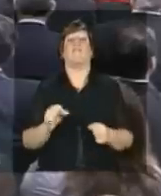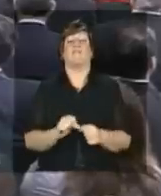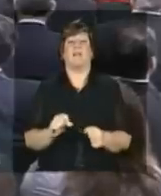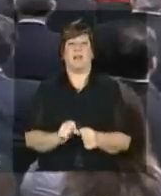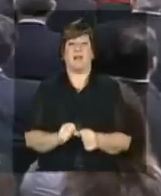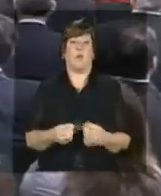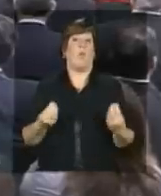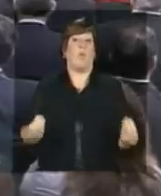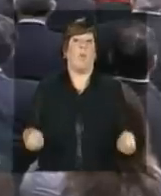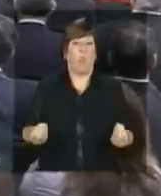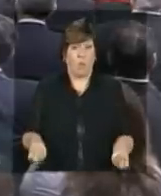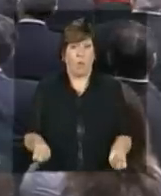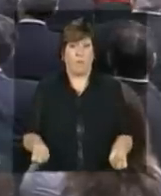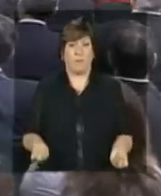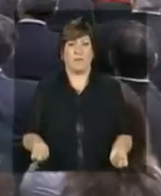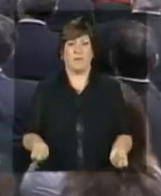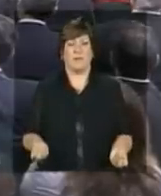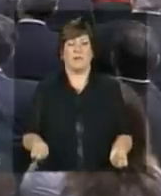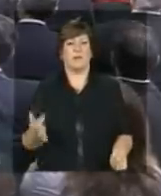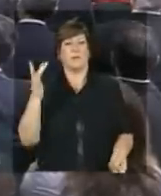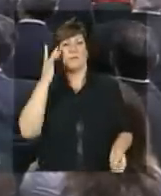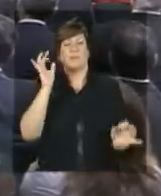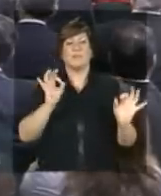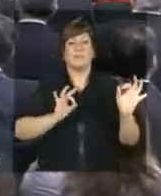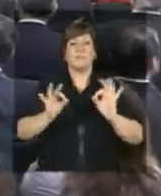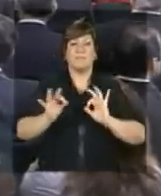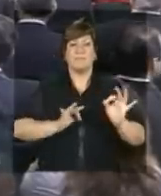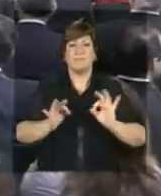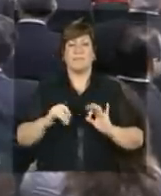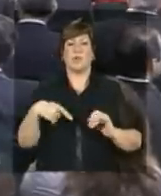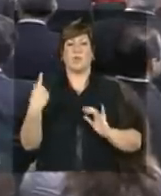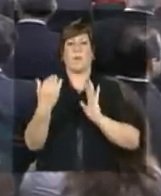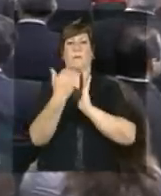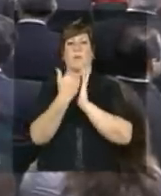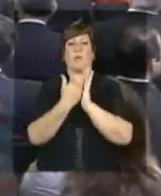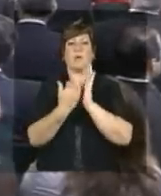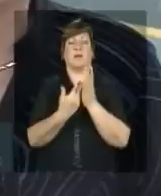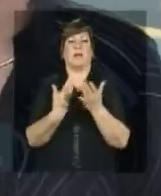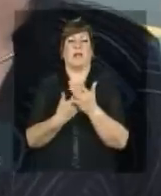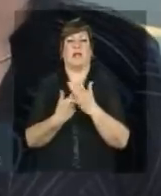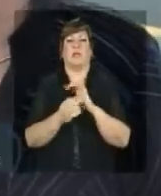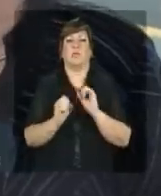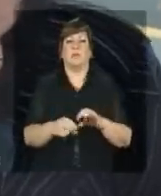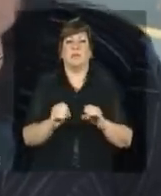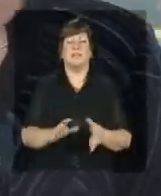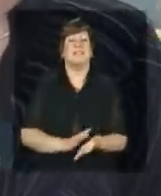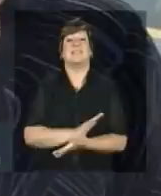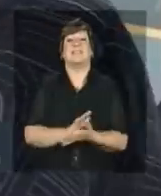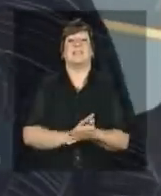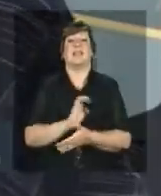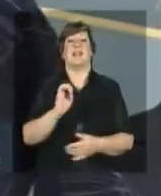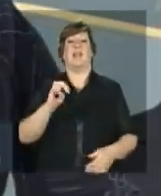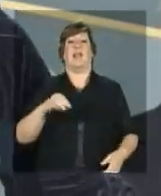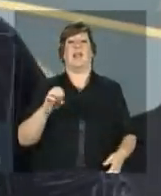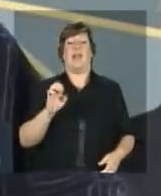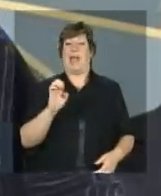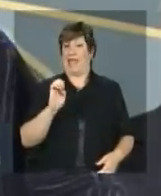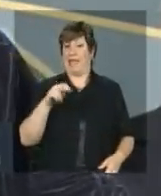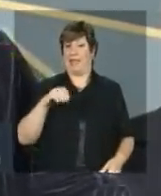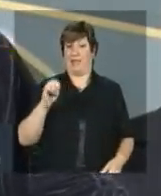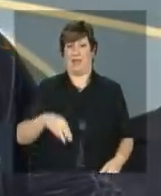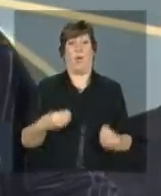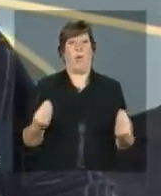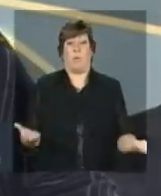como é que seria a modelagem dos programas educacionais sem o Enem isso